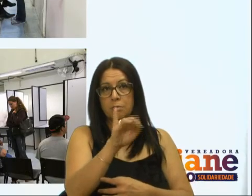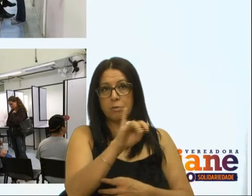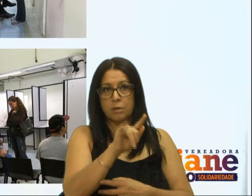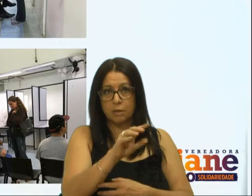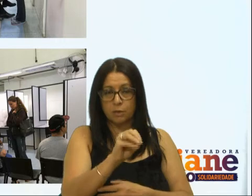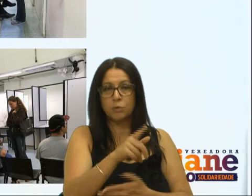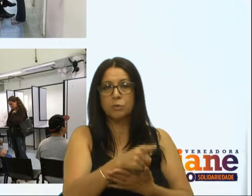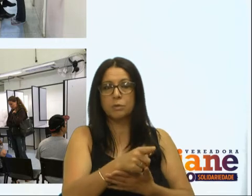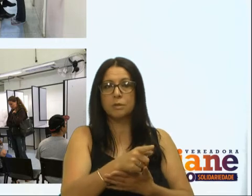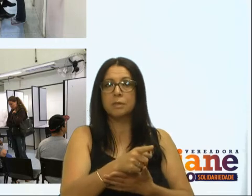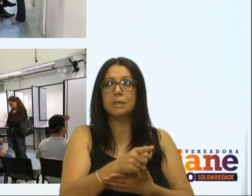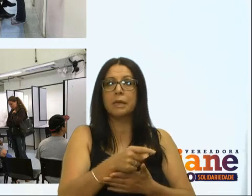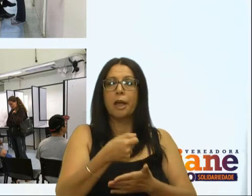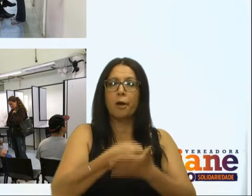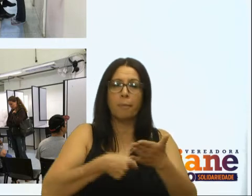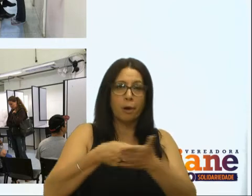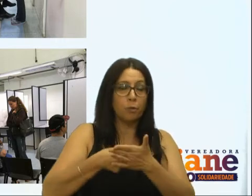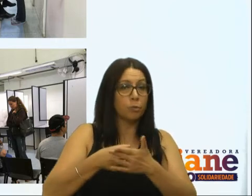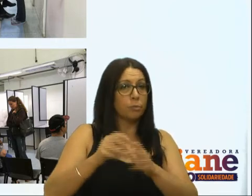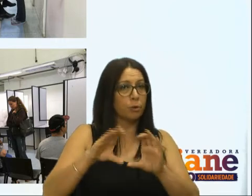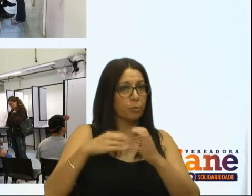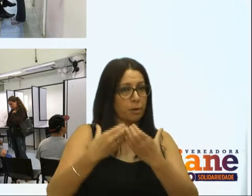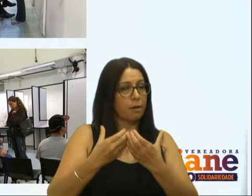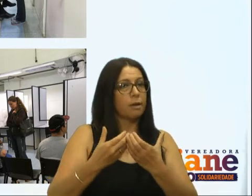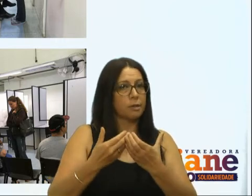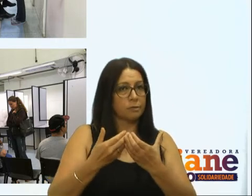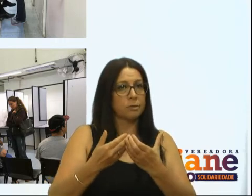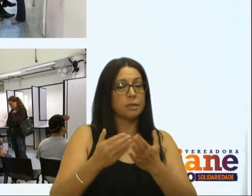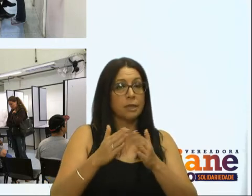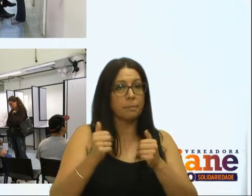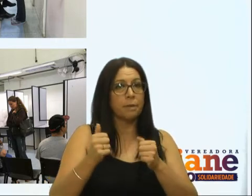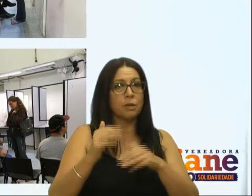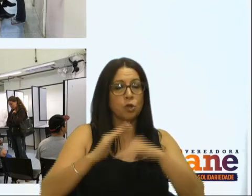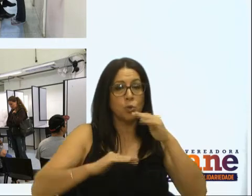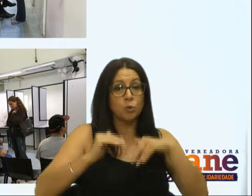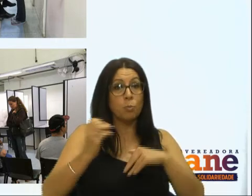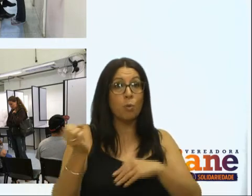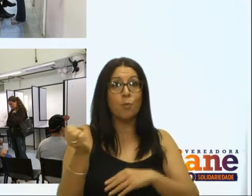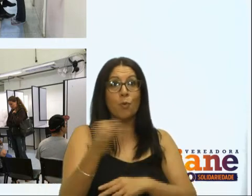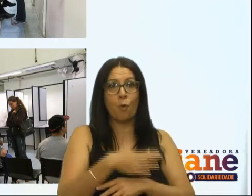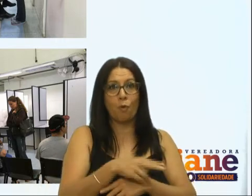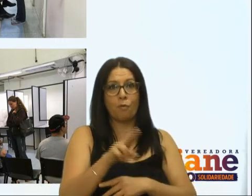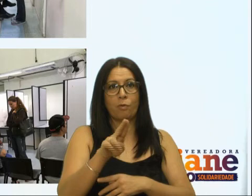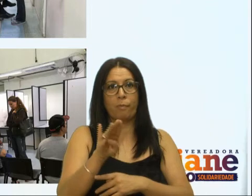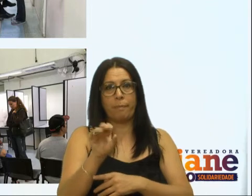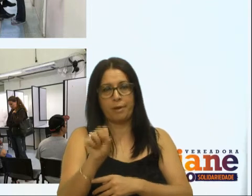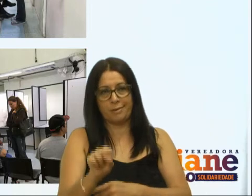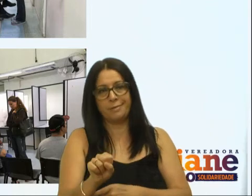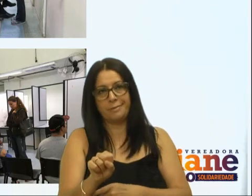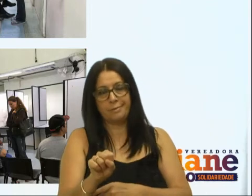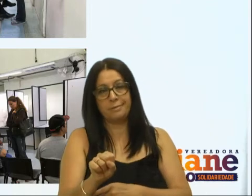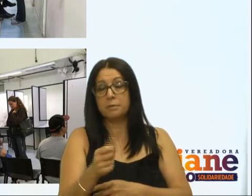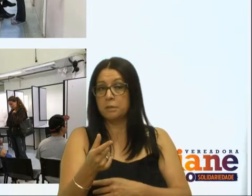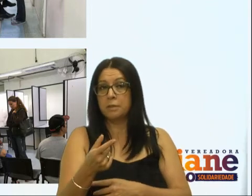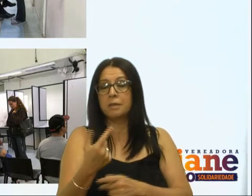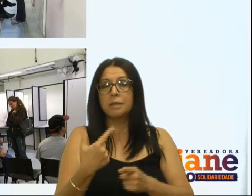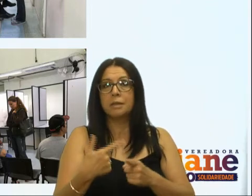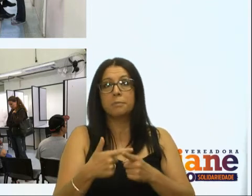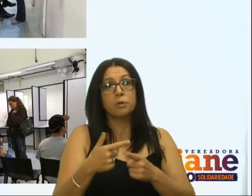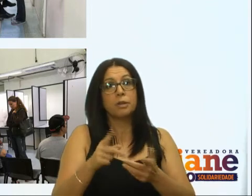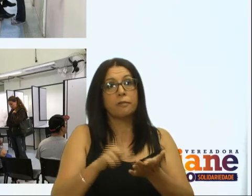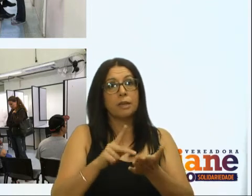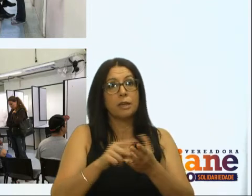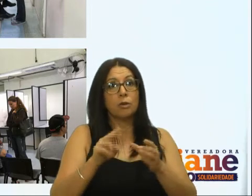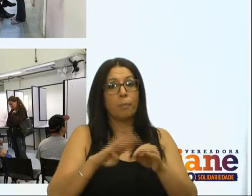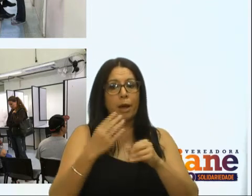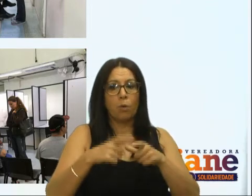-risso. É uma reivindicação da comunidade que pede a construção de uma nova UBS, em função realmente do